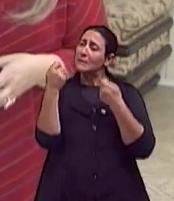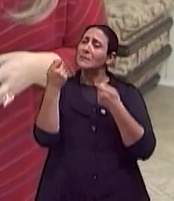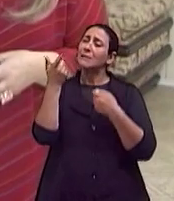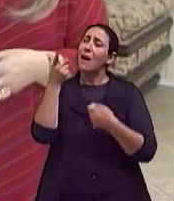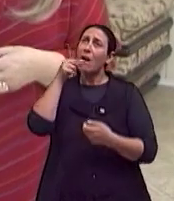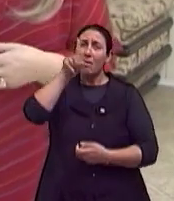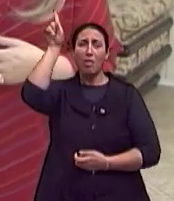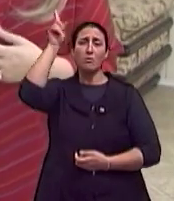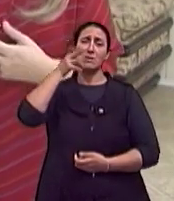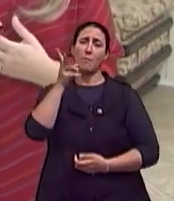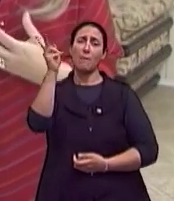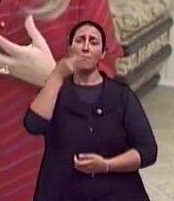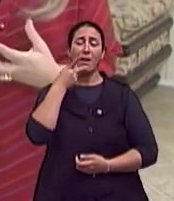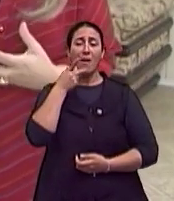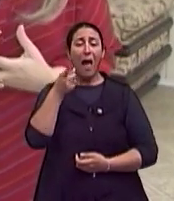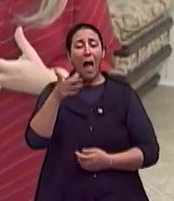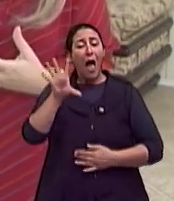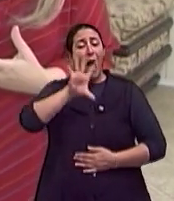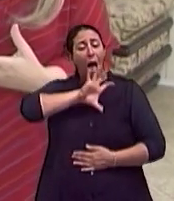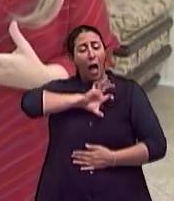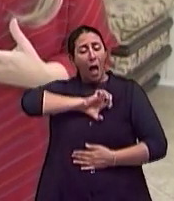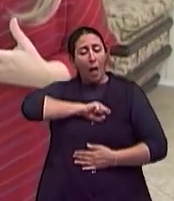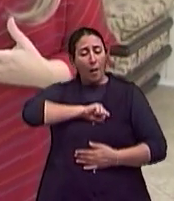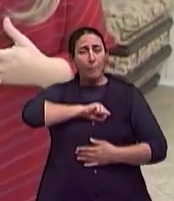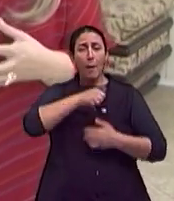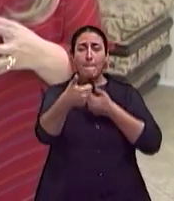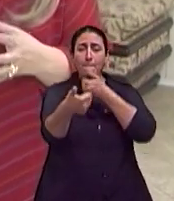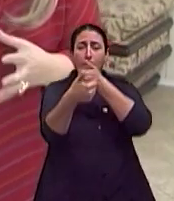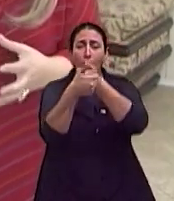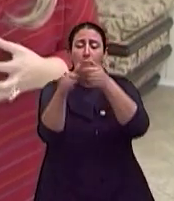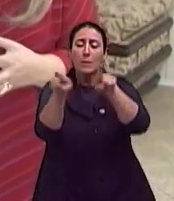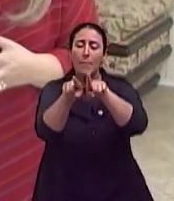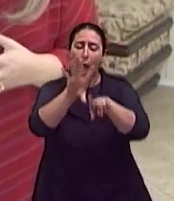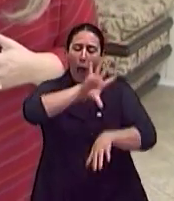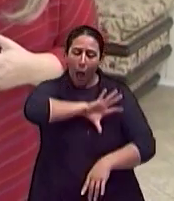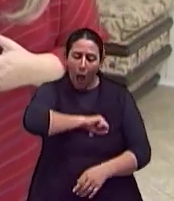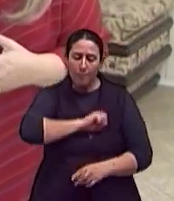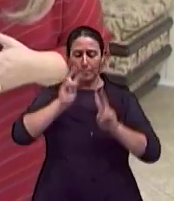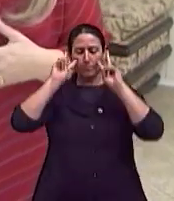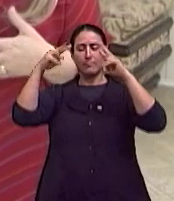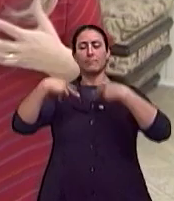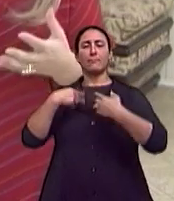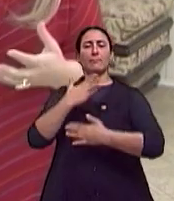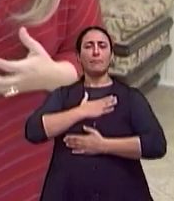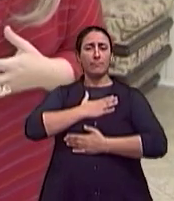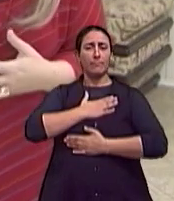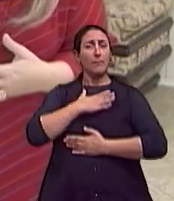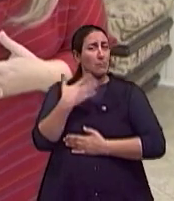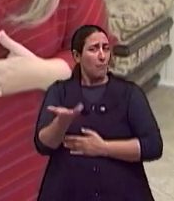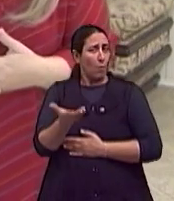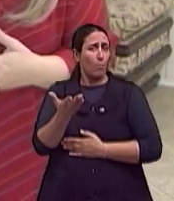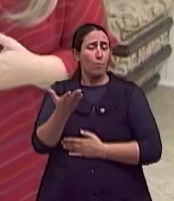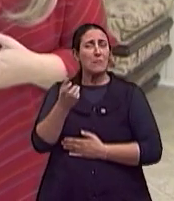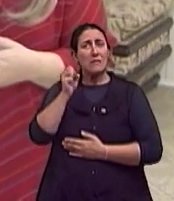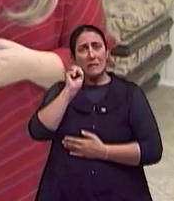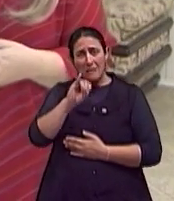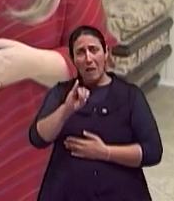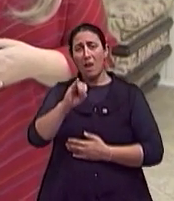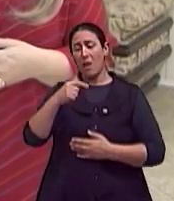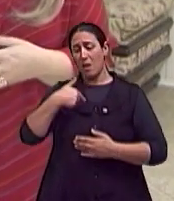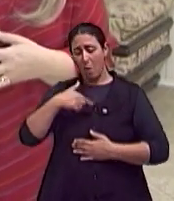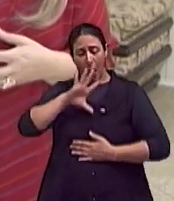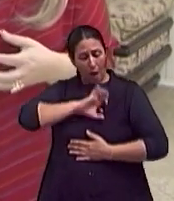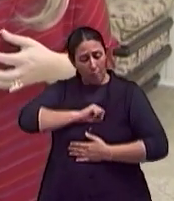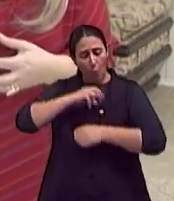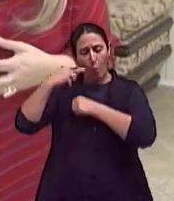mesmo. Se tu não conseguir te amar a ti mesmo, tu não consegue executar essa lei de Deus, de amar a teu próximo. Então, a